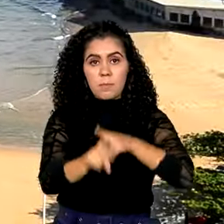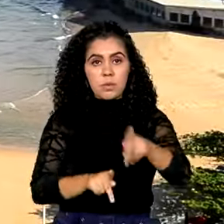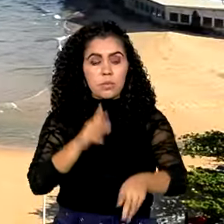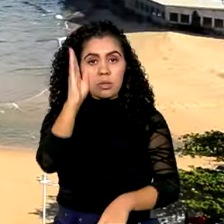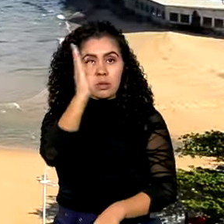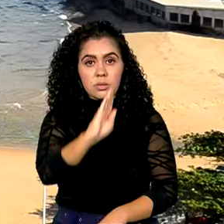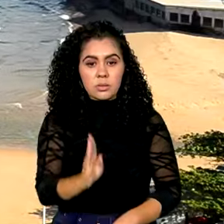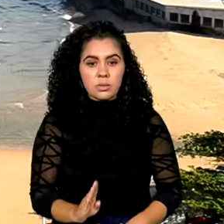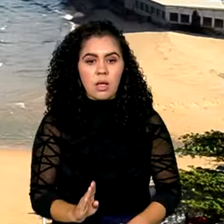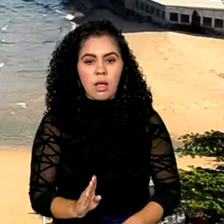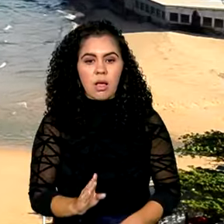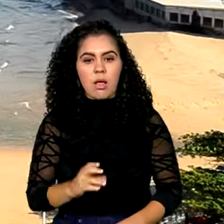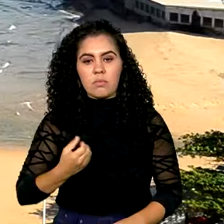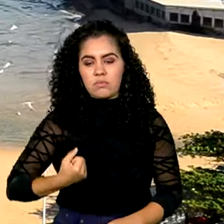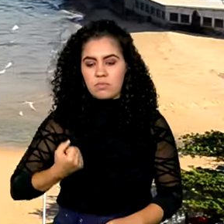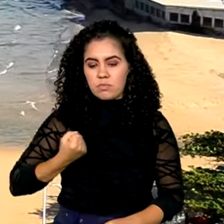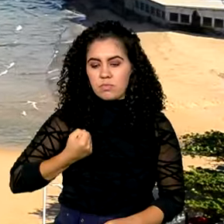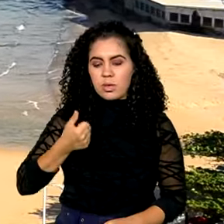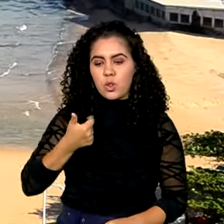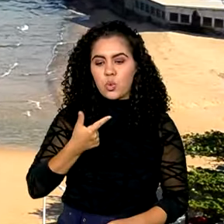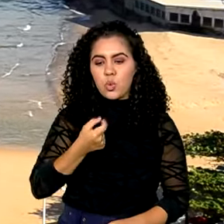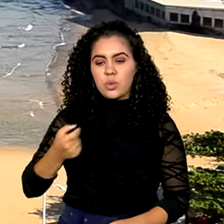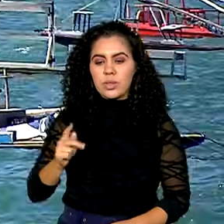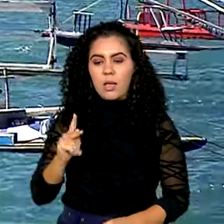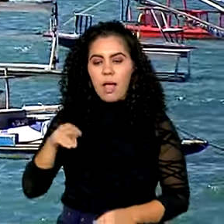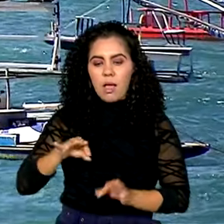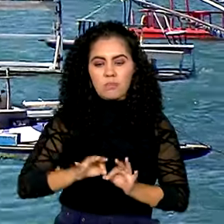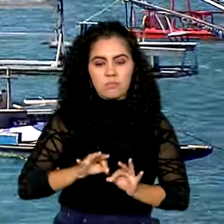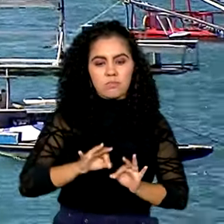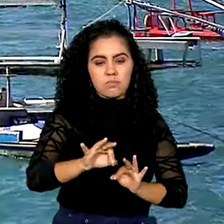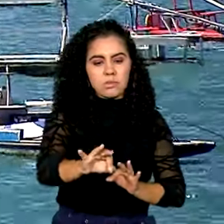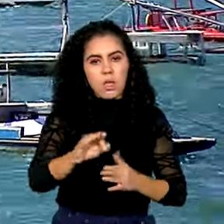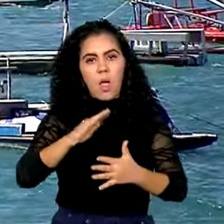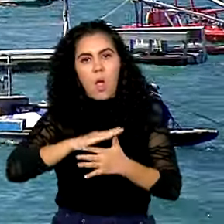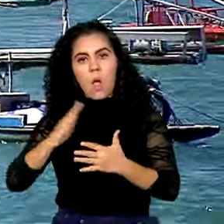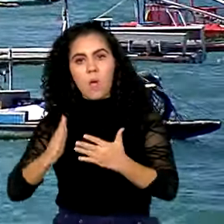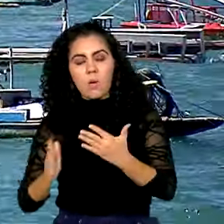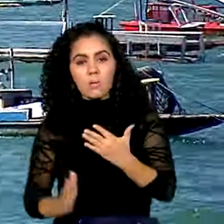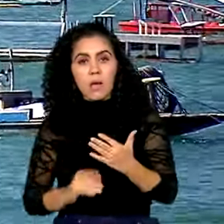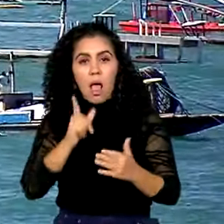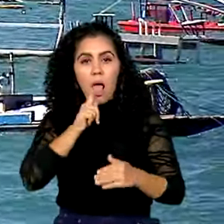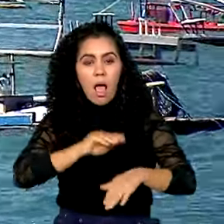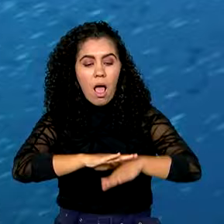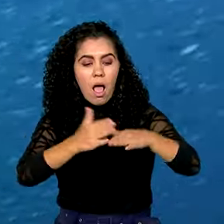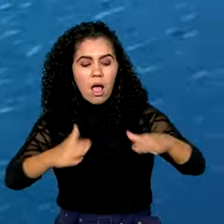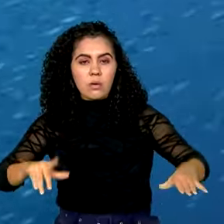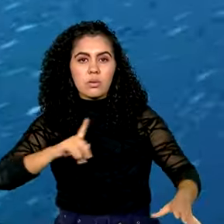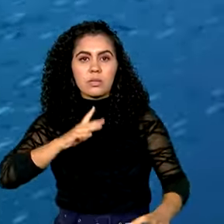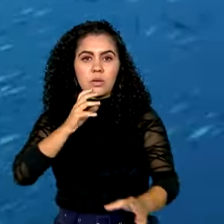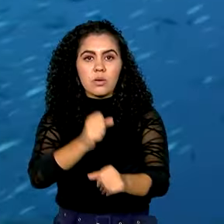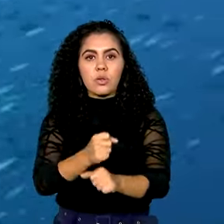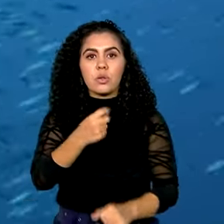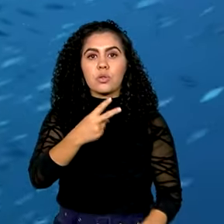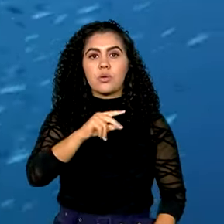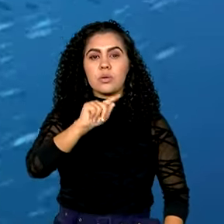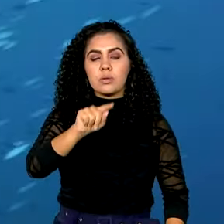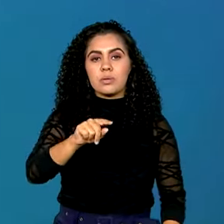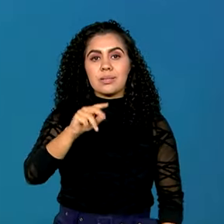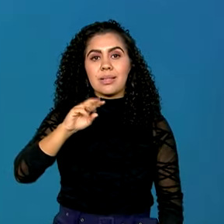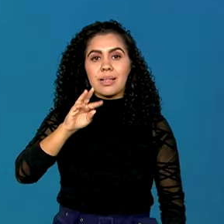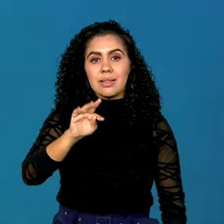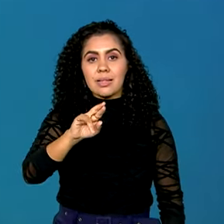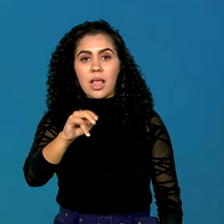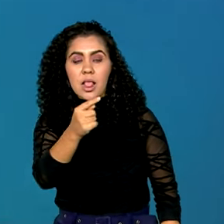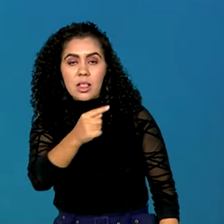a menos de 200 quilômetros da nossa costa. O mar gera 2 trilhões de reais por ano ao país,